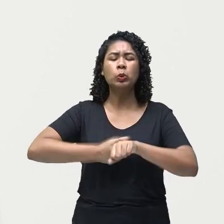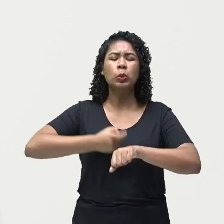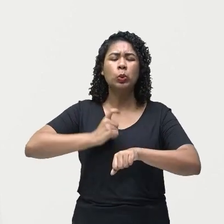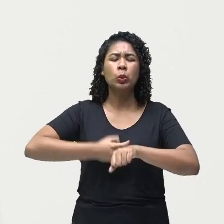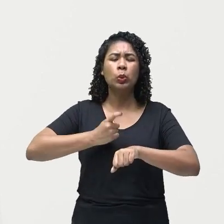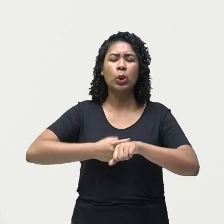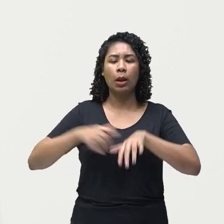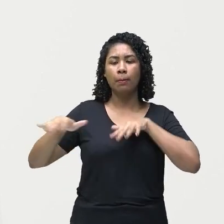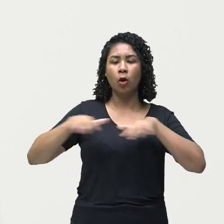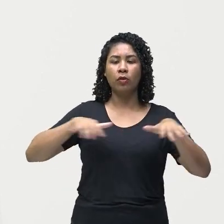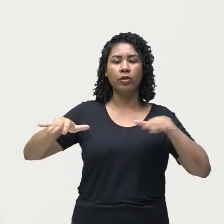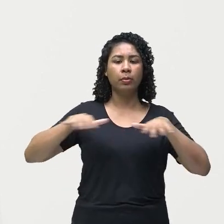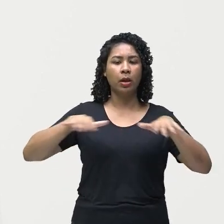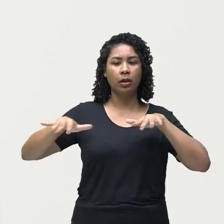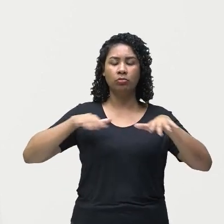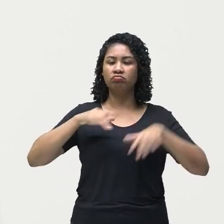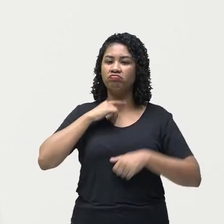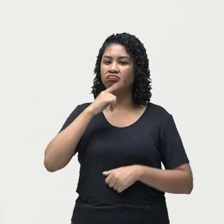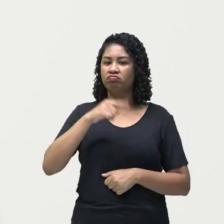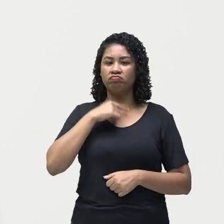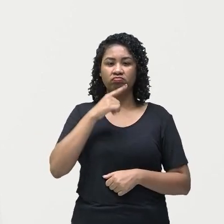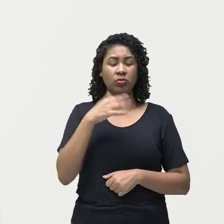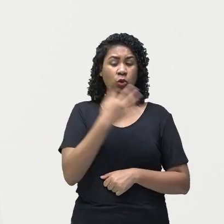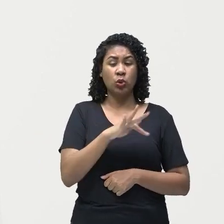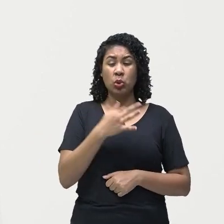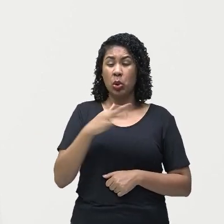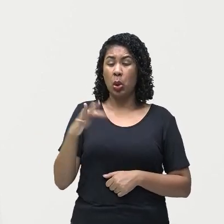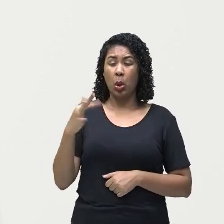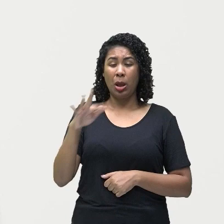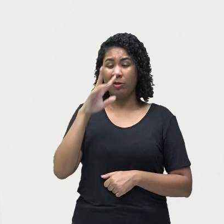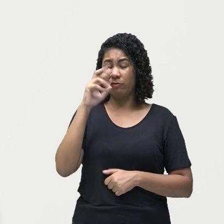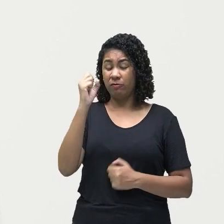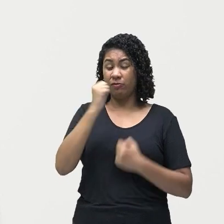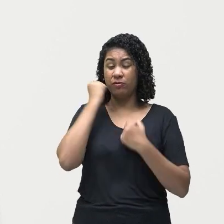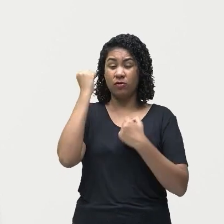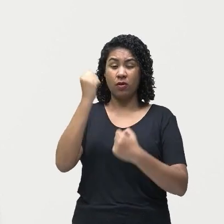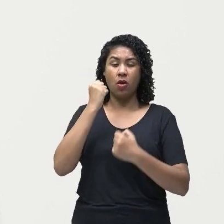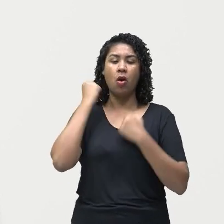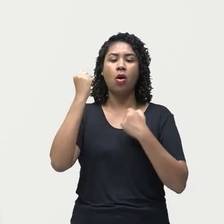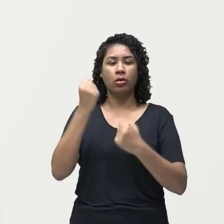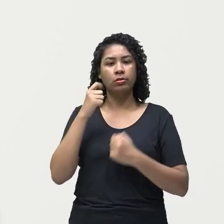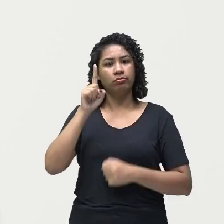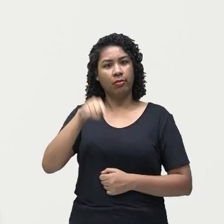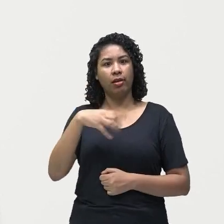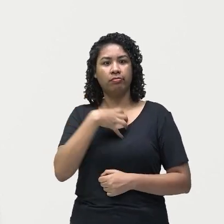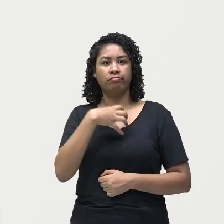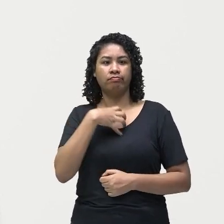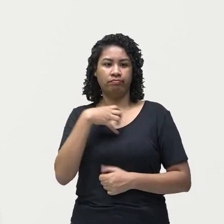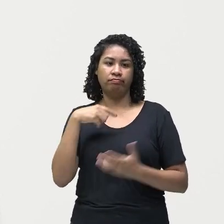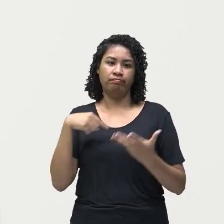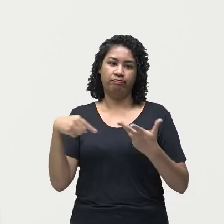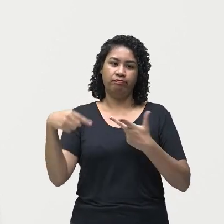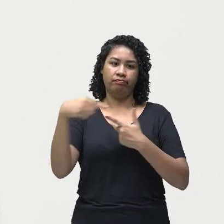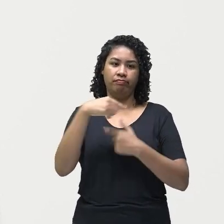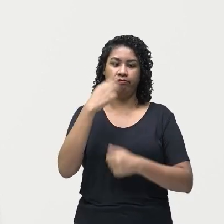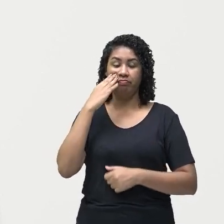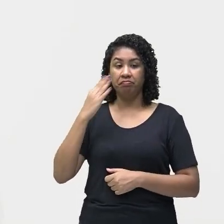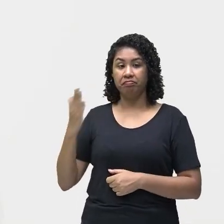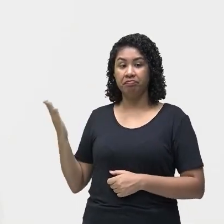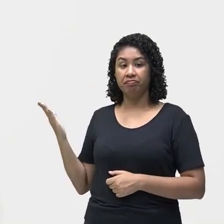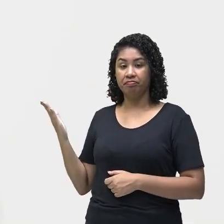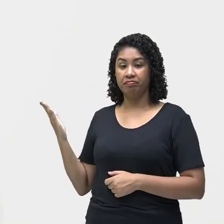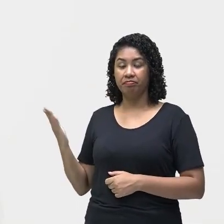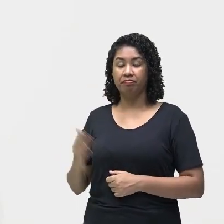mexer com o pescoço é uma dor muito forte. Então, esse é um dos sintomas também da meningite, além desses que eu mostrei